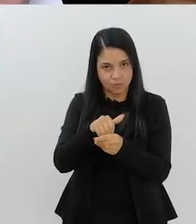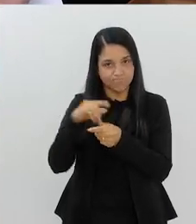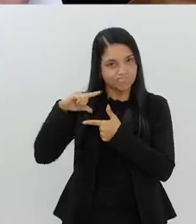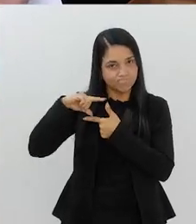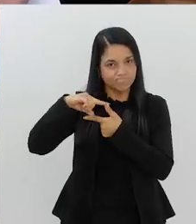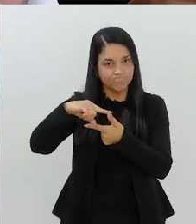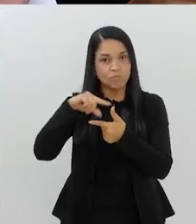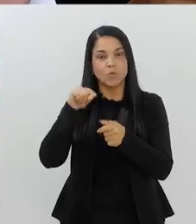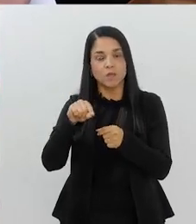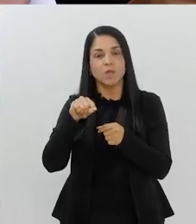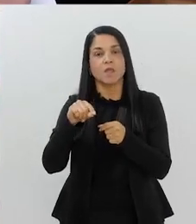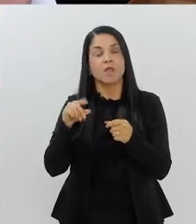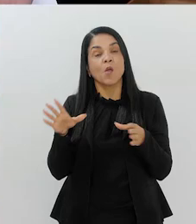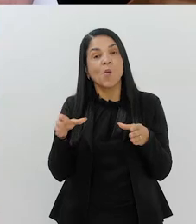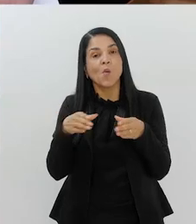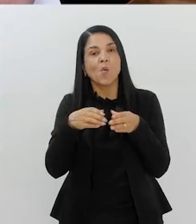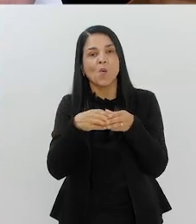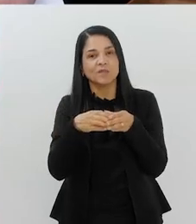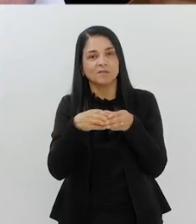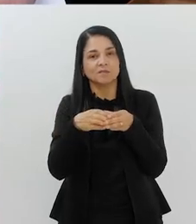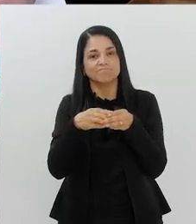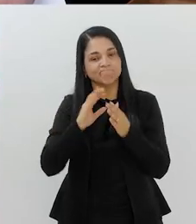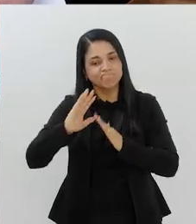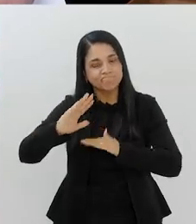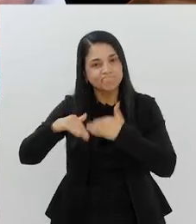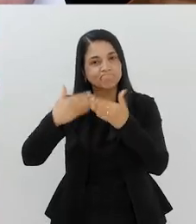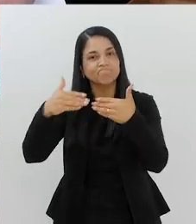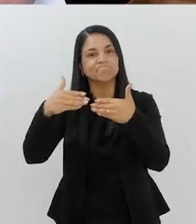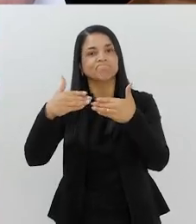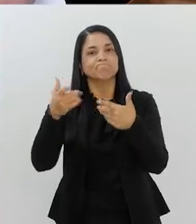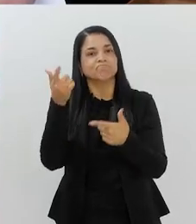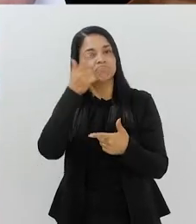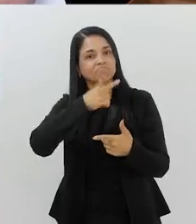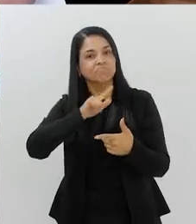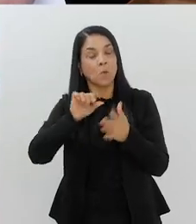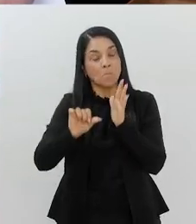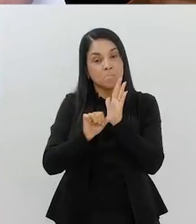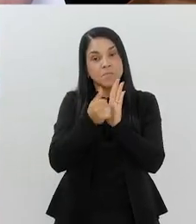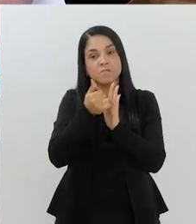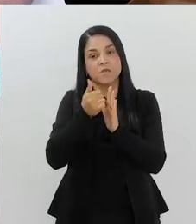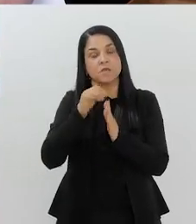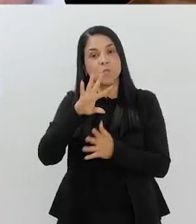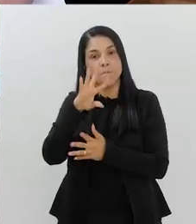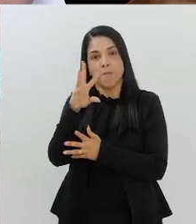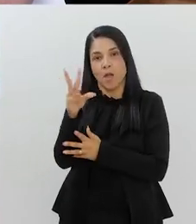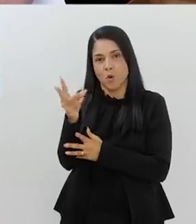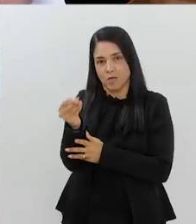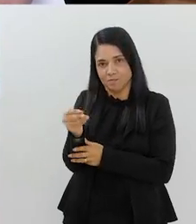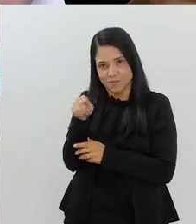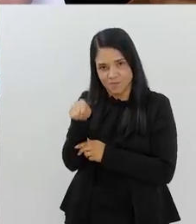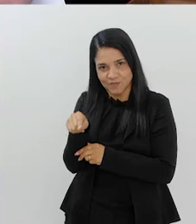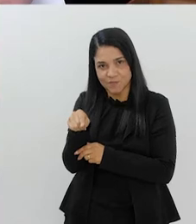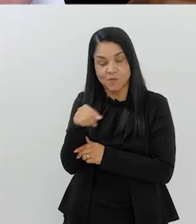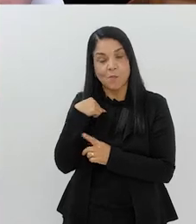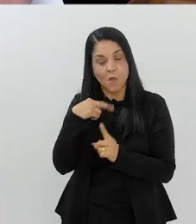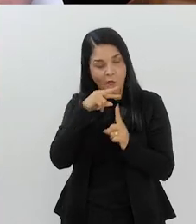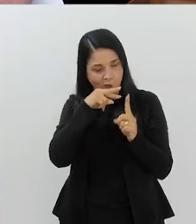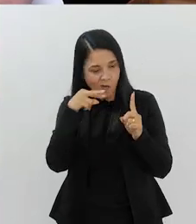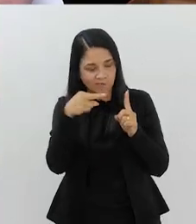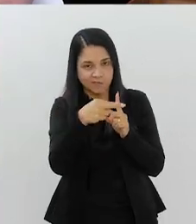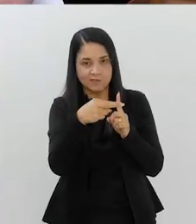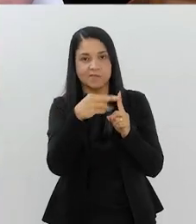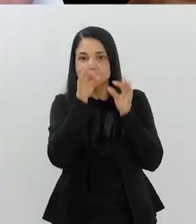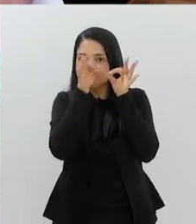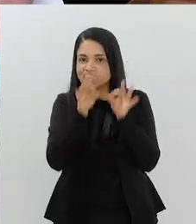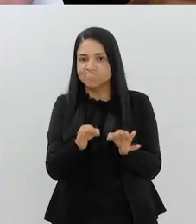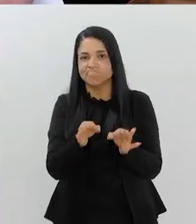partidárias, foi o comitê que teve essa evolução, foi o comitê que primeiro fez para o Olímpico. E, cara, o meu ponto de vista